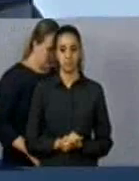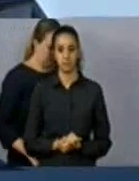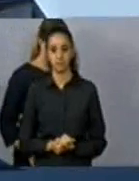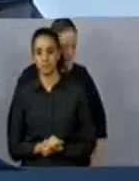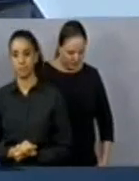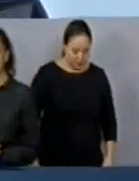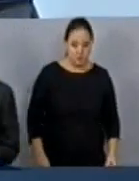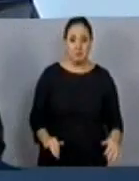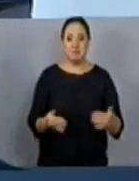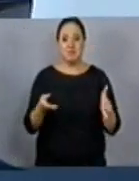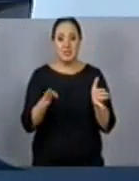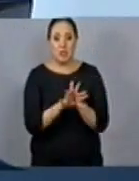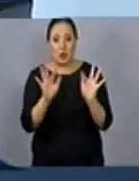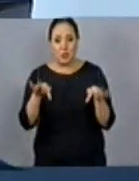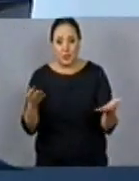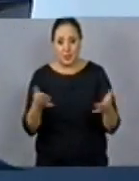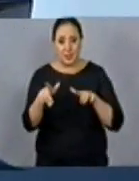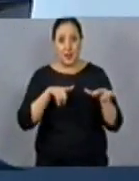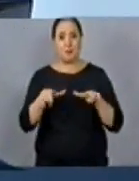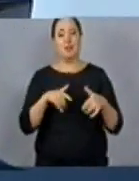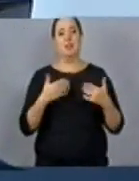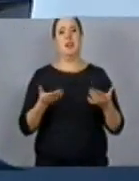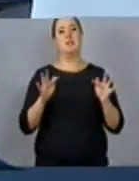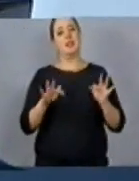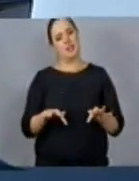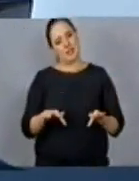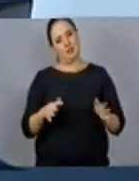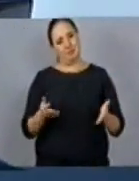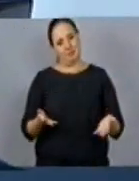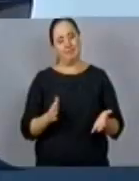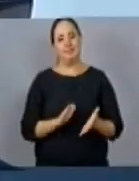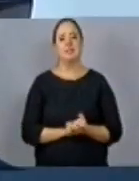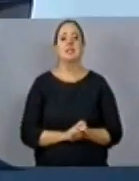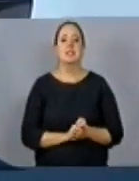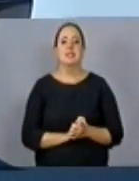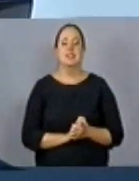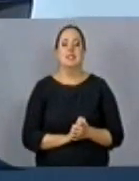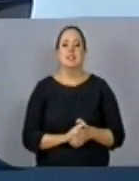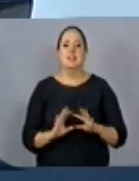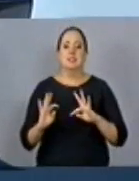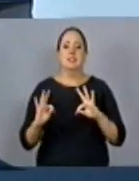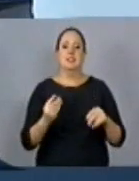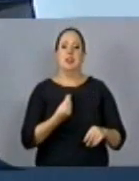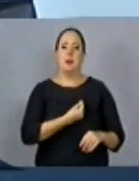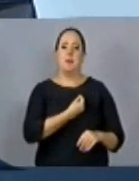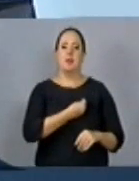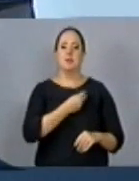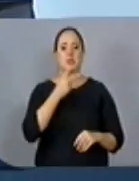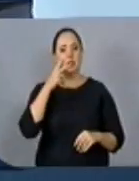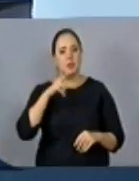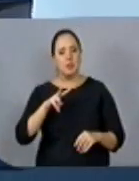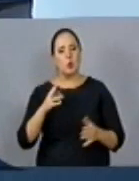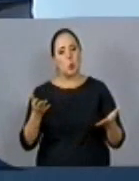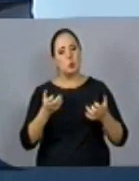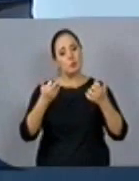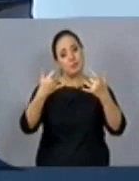Estamos aqui aos fins dos trabalhos e, como todos os presentes puderam verificar,